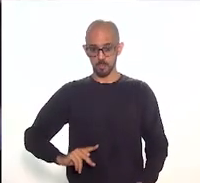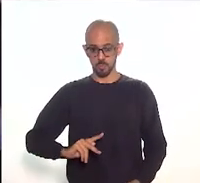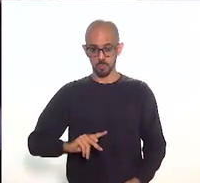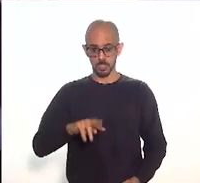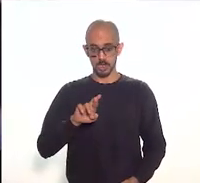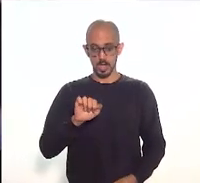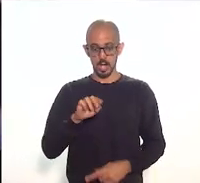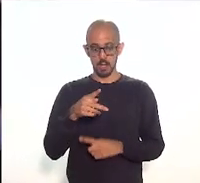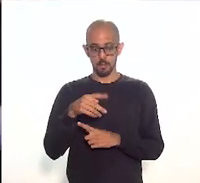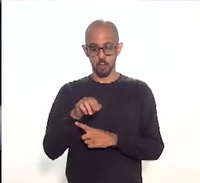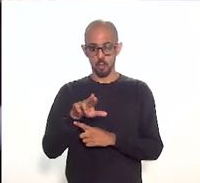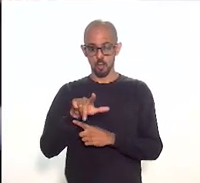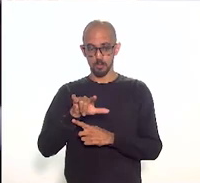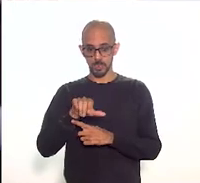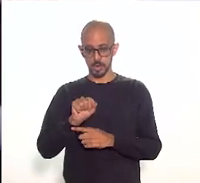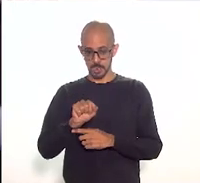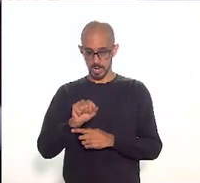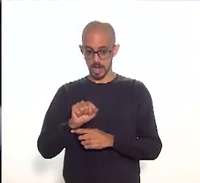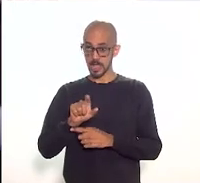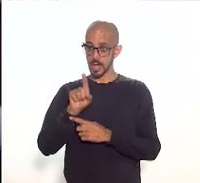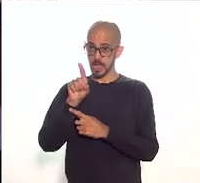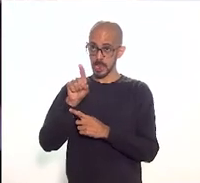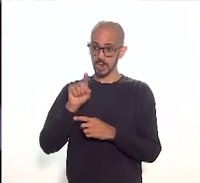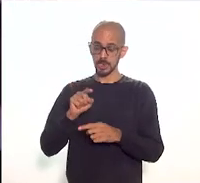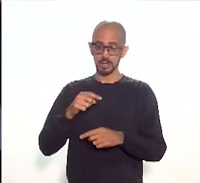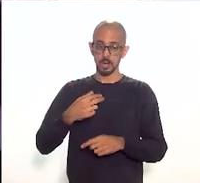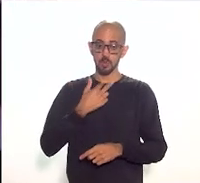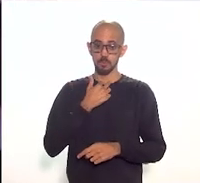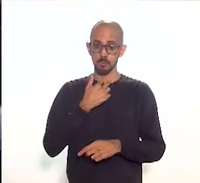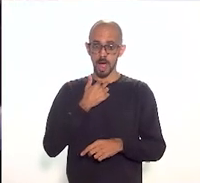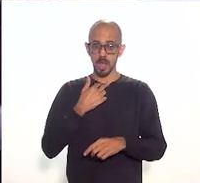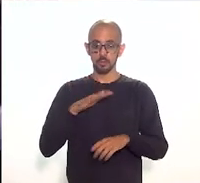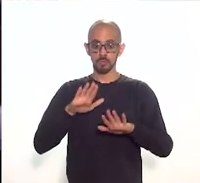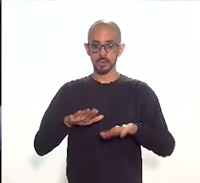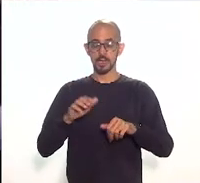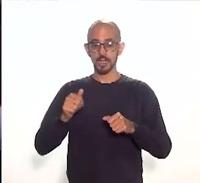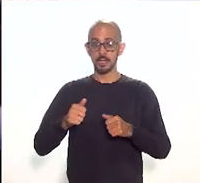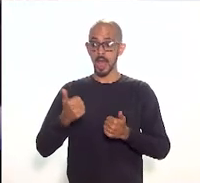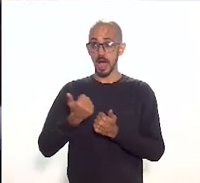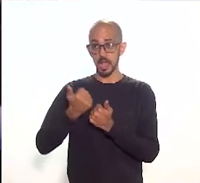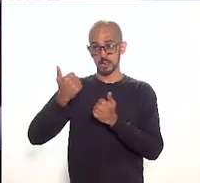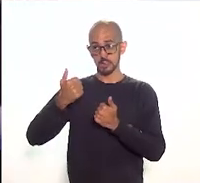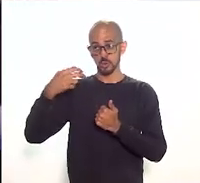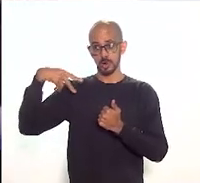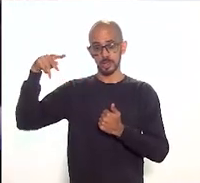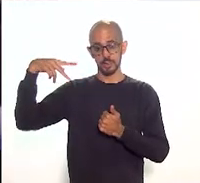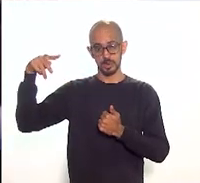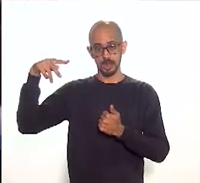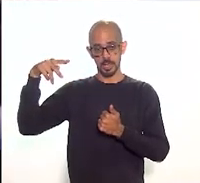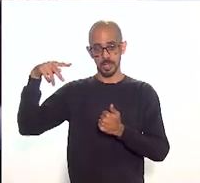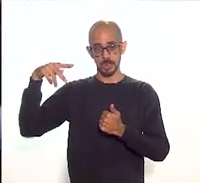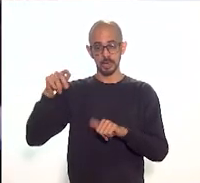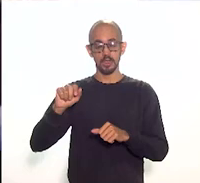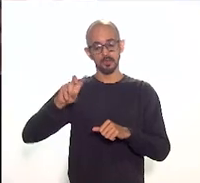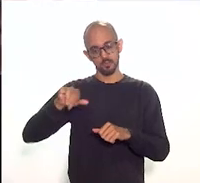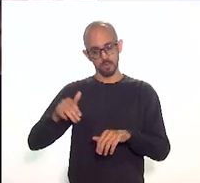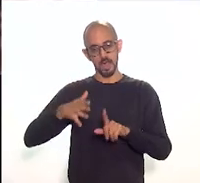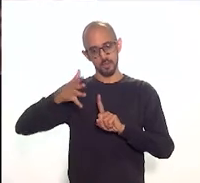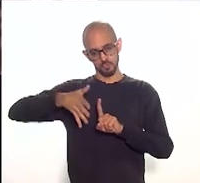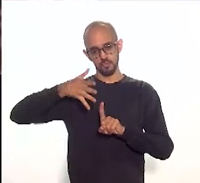agenda, e enviou a Daniela Matera, assessora técnica do museu, para representá-lo.